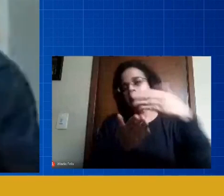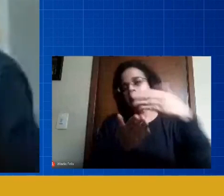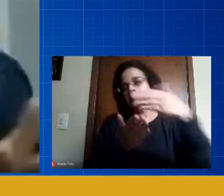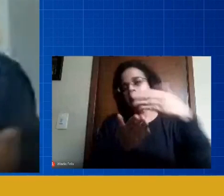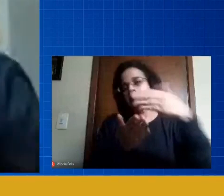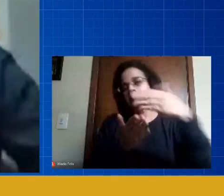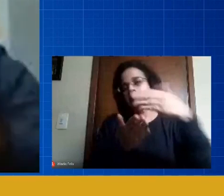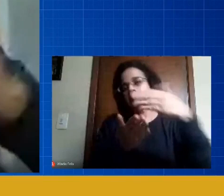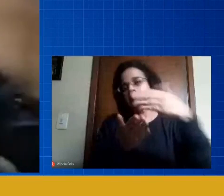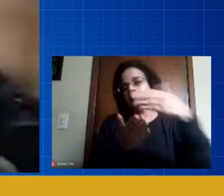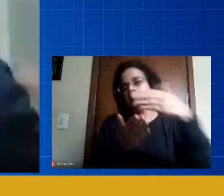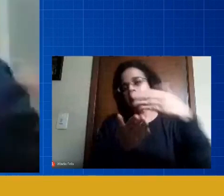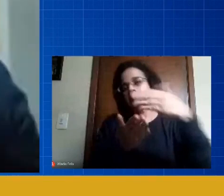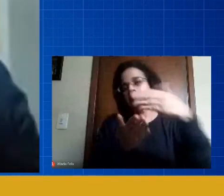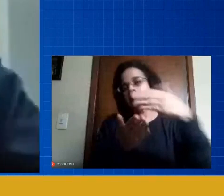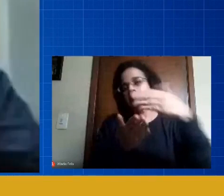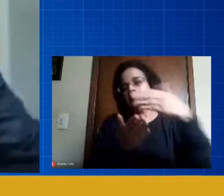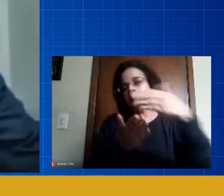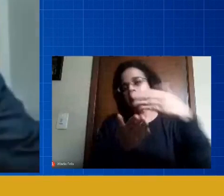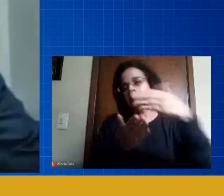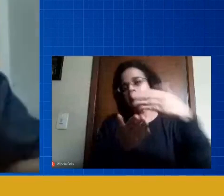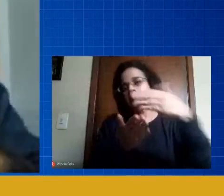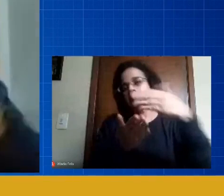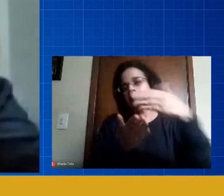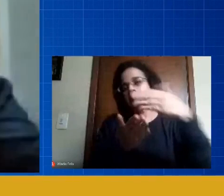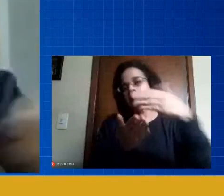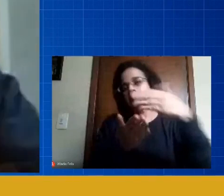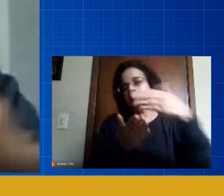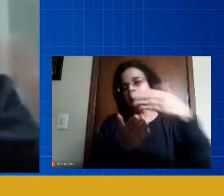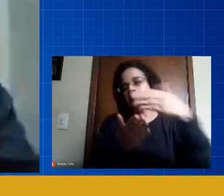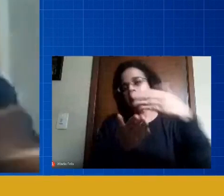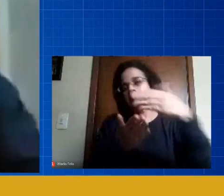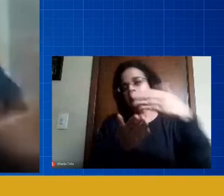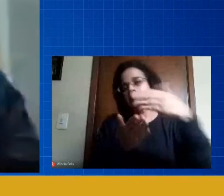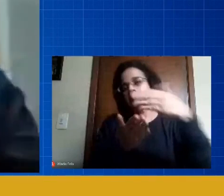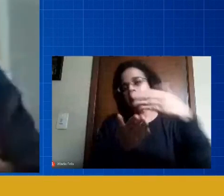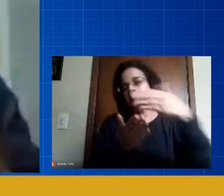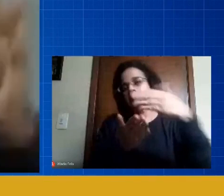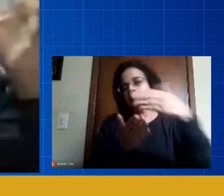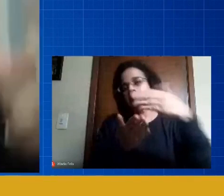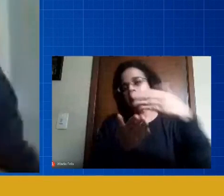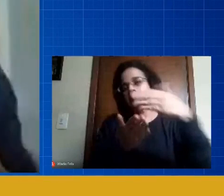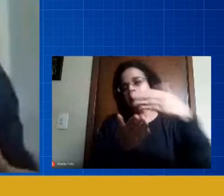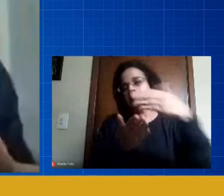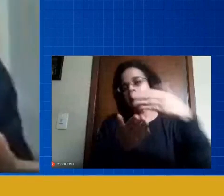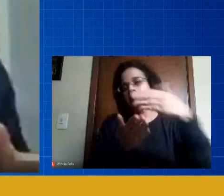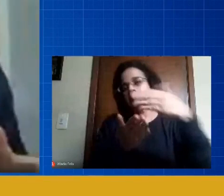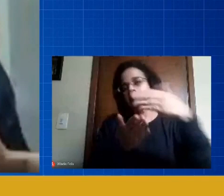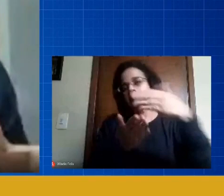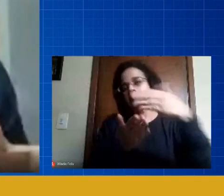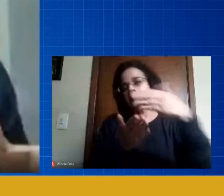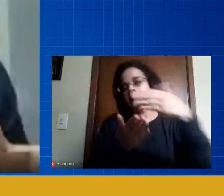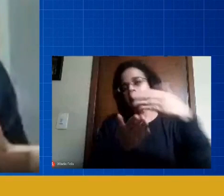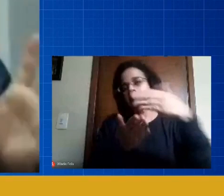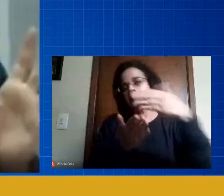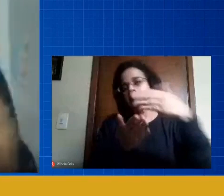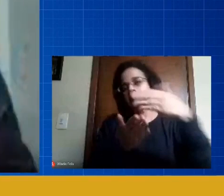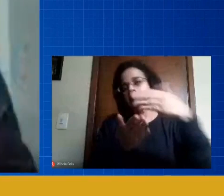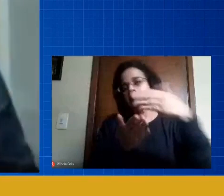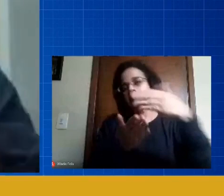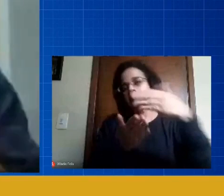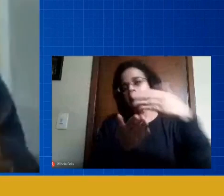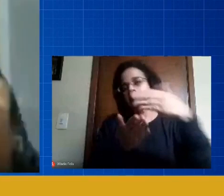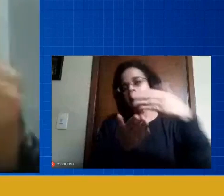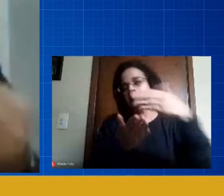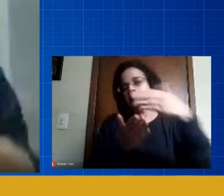passou então assim muda a nossa rotina horário isso aquilo gravação estrutura é um evento eu costumo dizer que a live